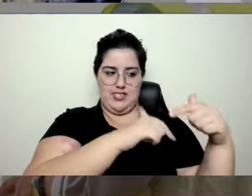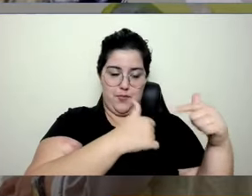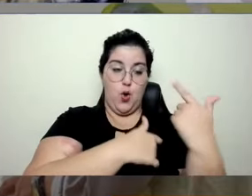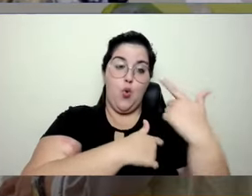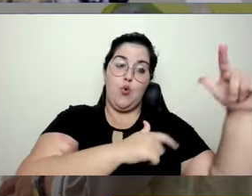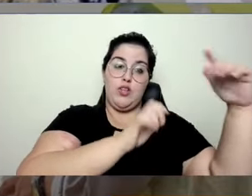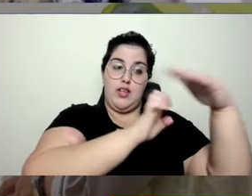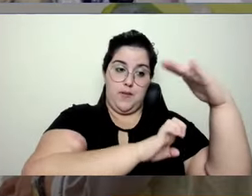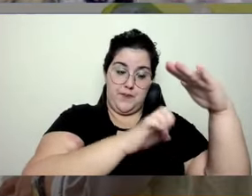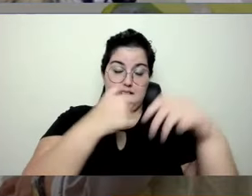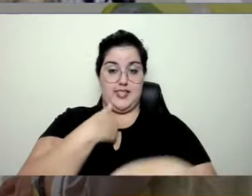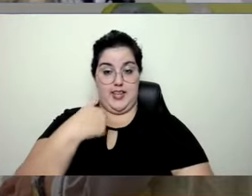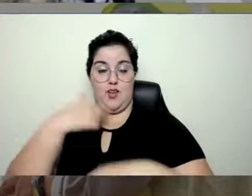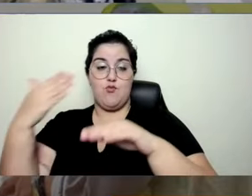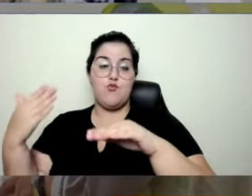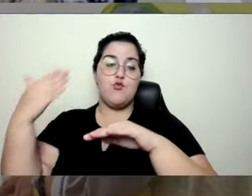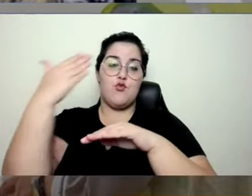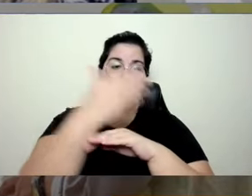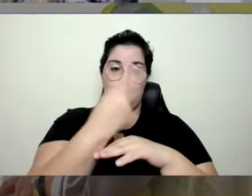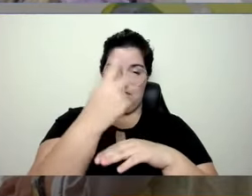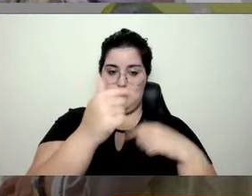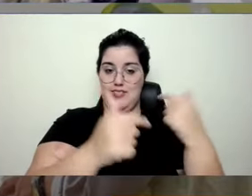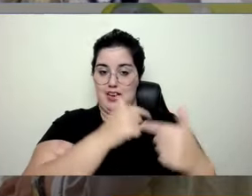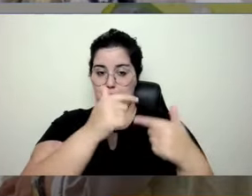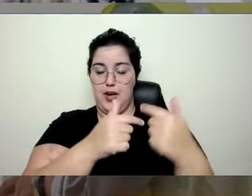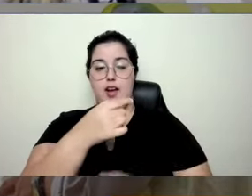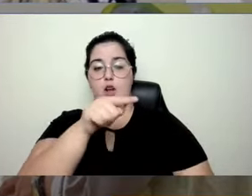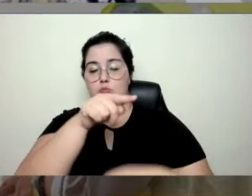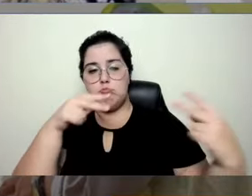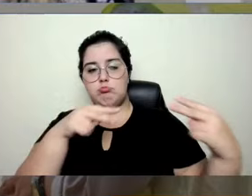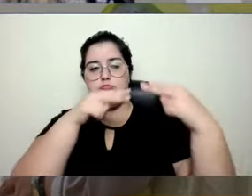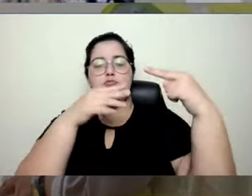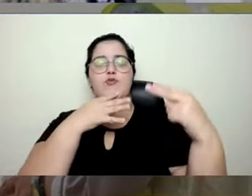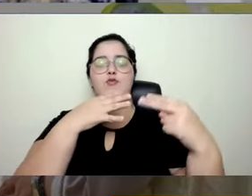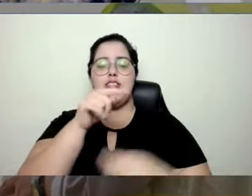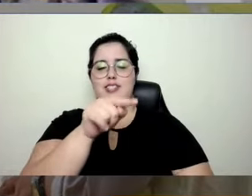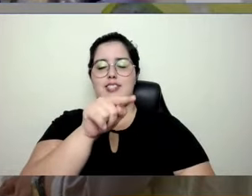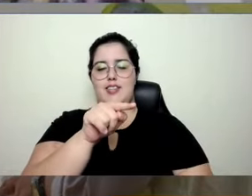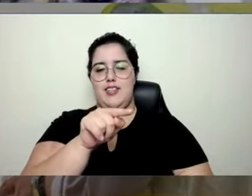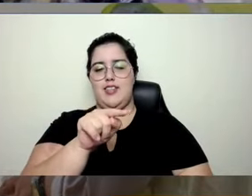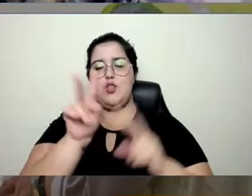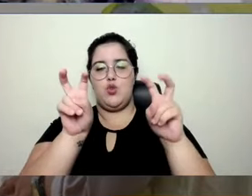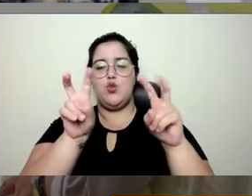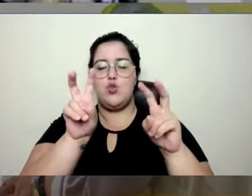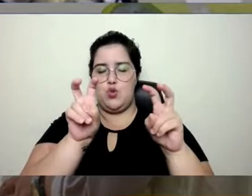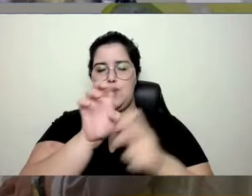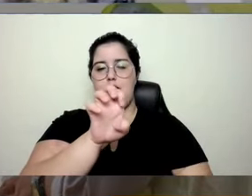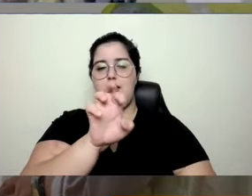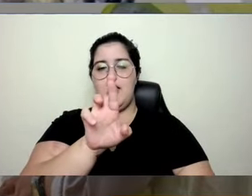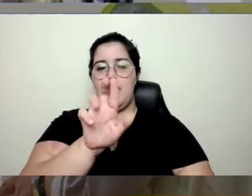fui lá dar uma palestra sobre ergonomia e já era inovador naquela época eu levar um projetor e passar um vídeo.